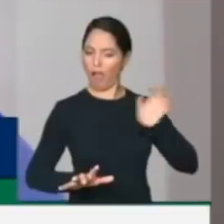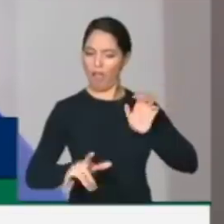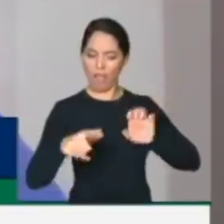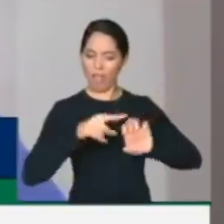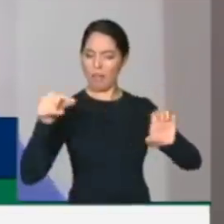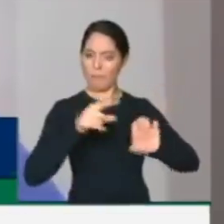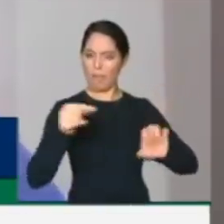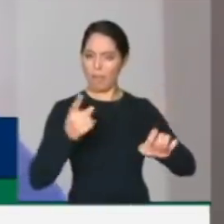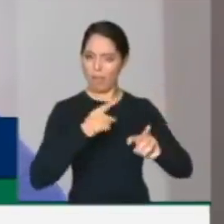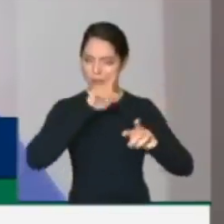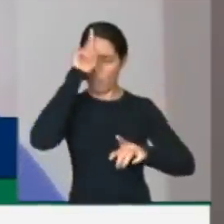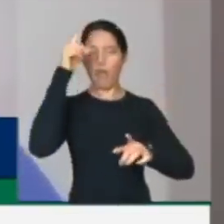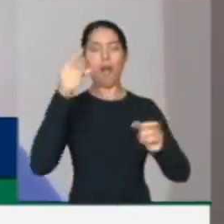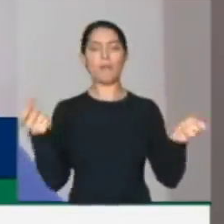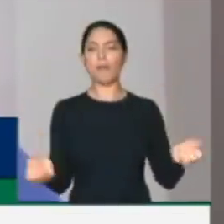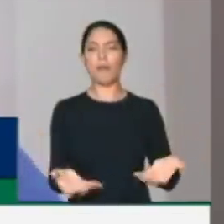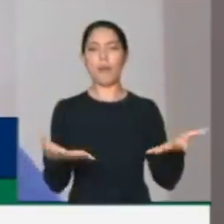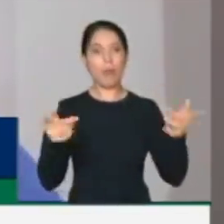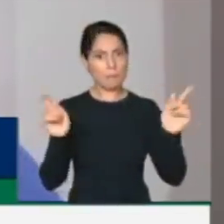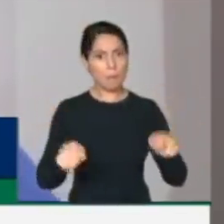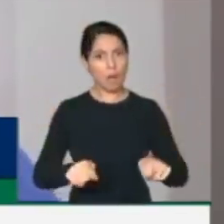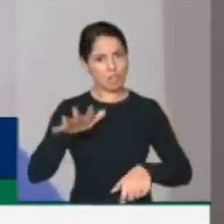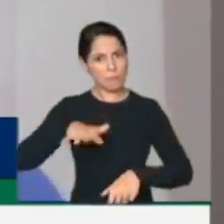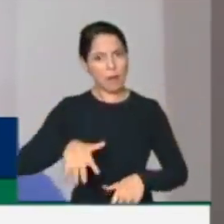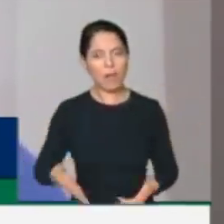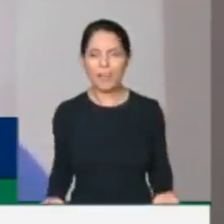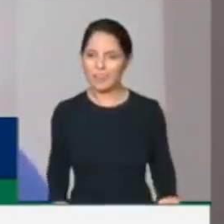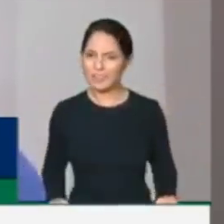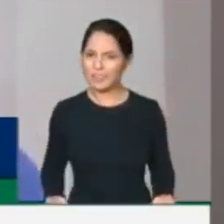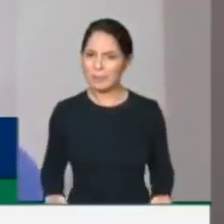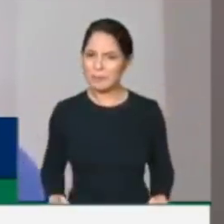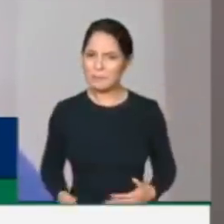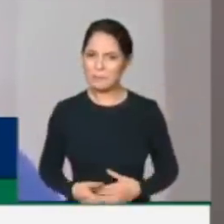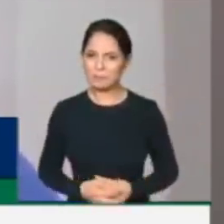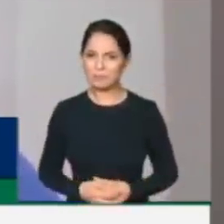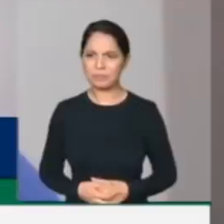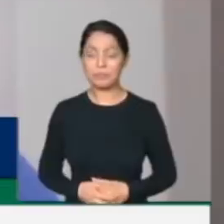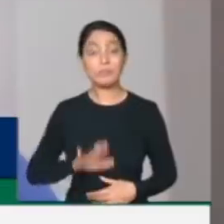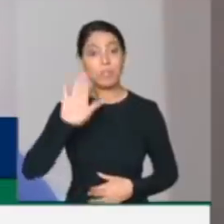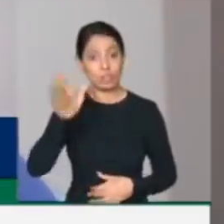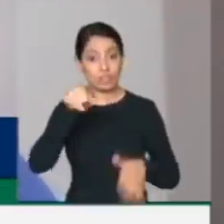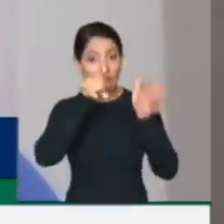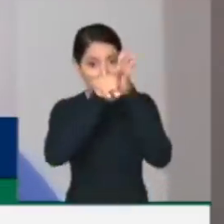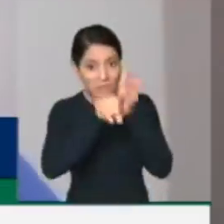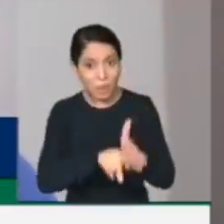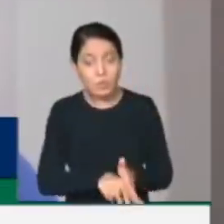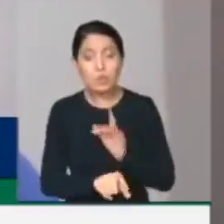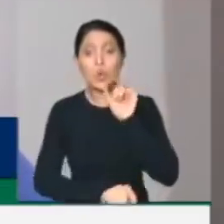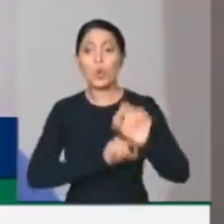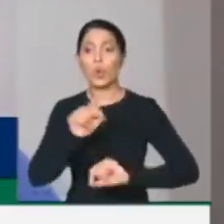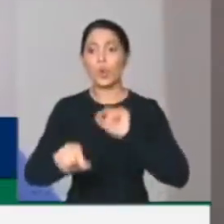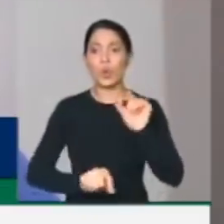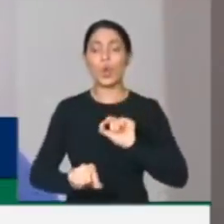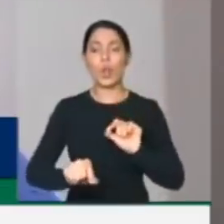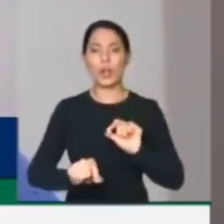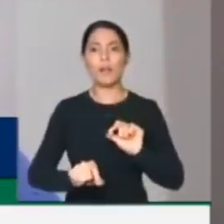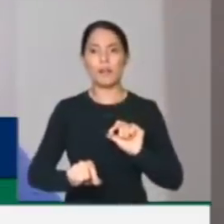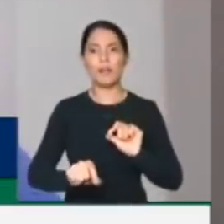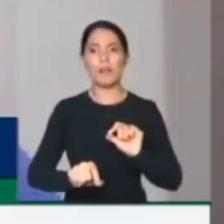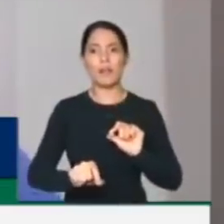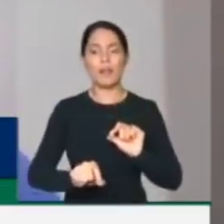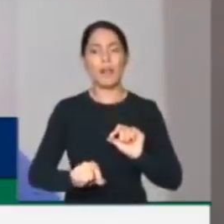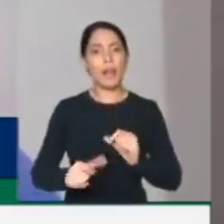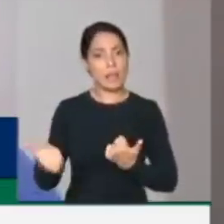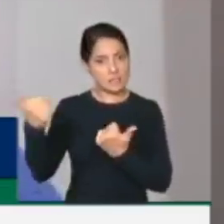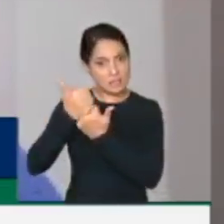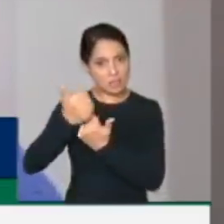empreendedor, pode ter acesso a crédito barato? Um estudo, aliás, encaminhado pelo próprio Cristiano Auro e a assessoria dessa casa, mostrou que um aumento de